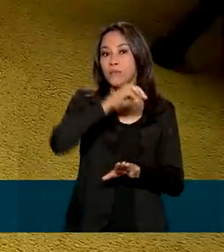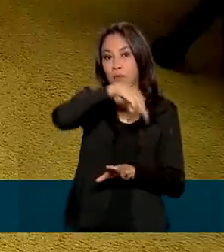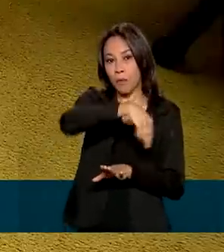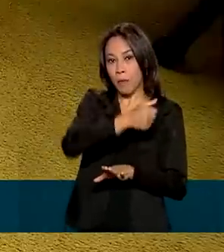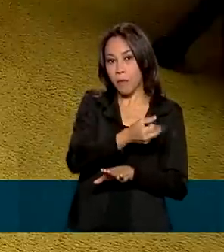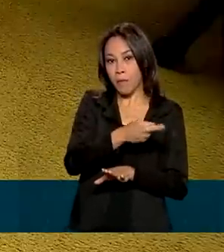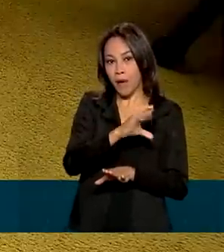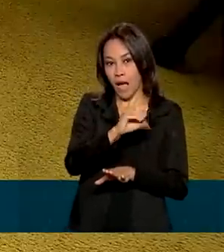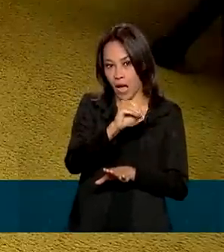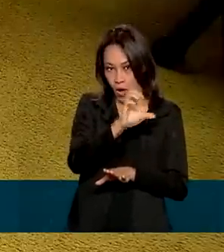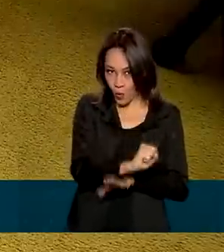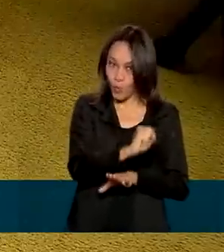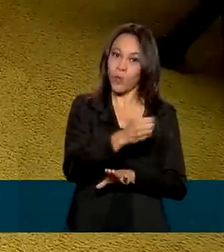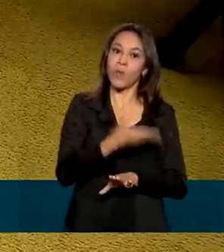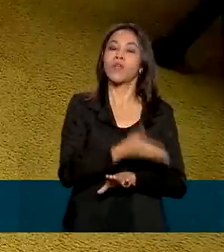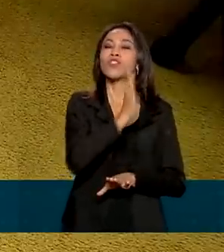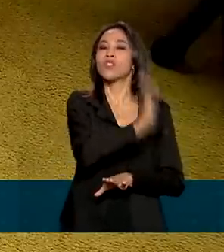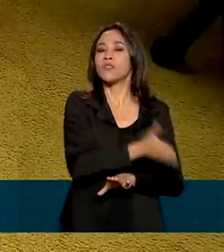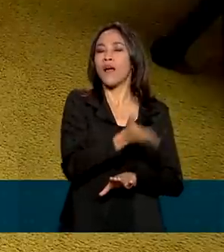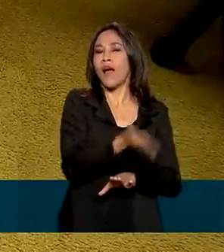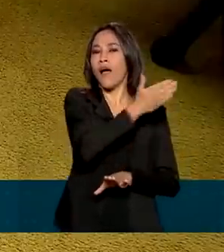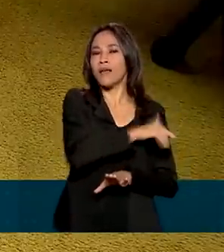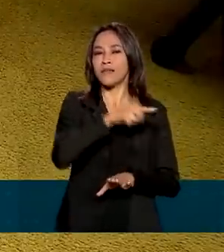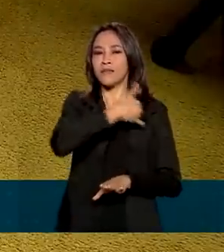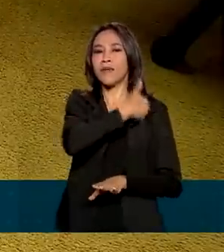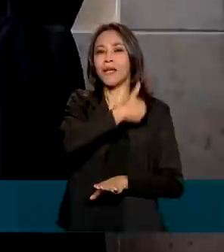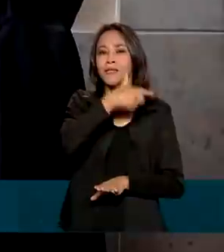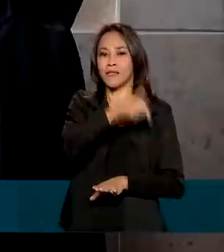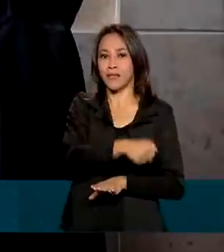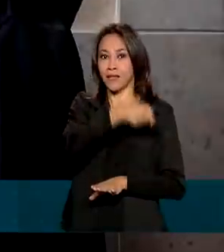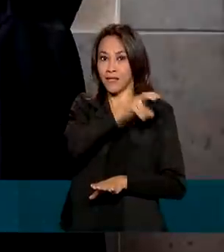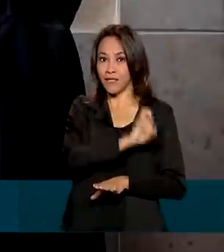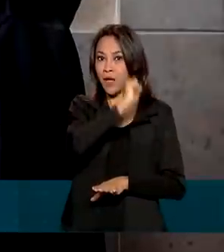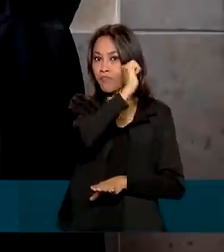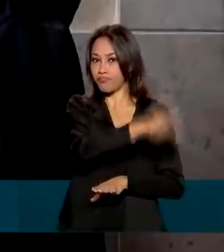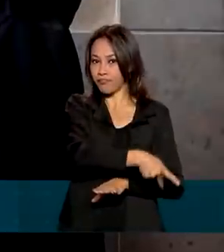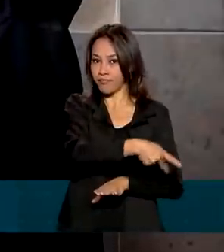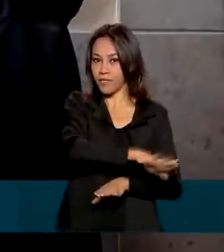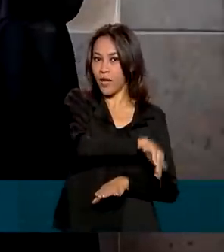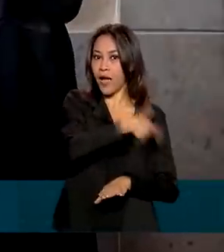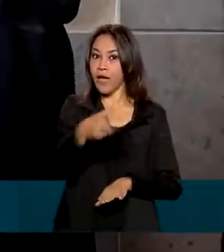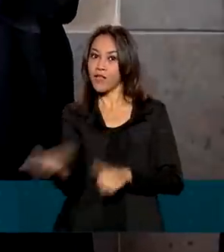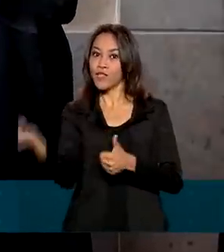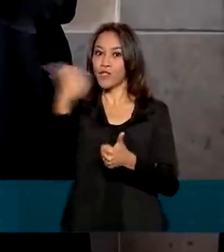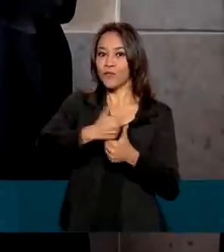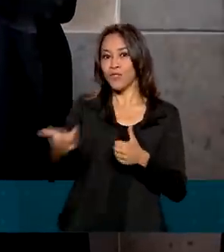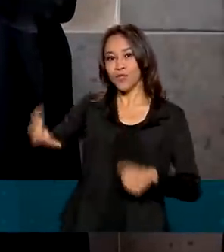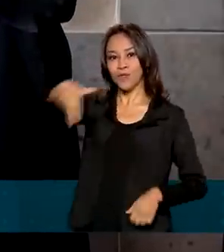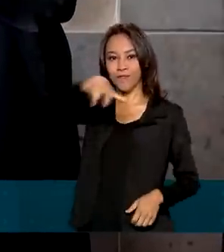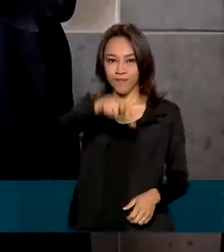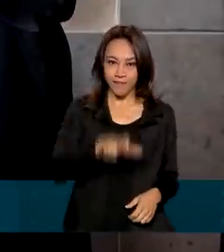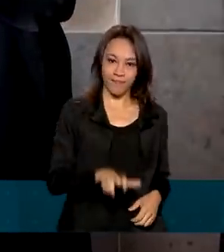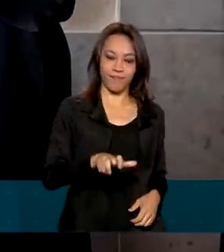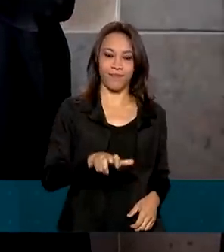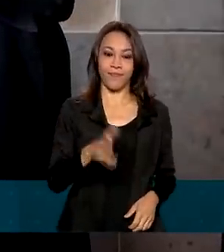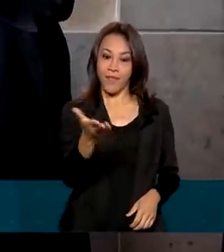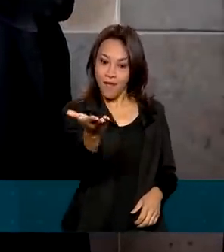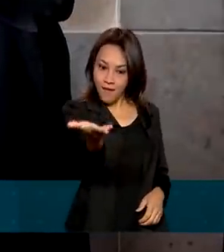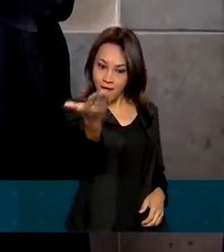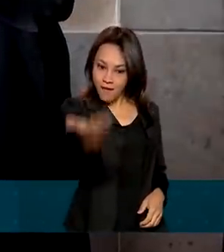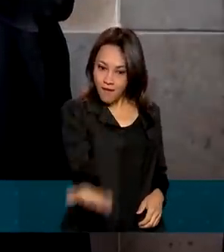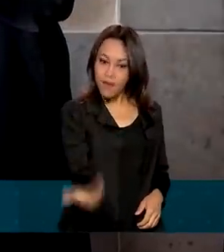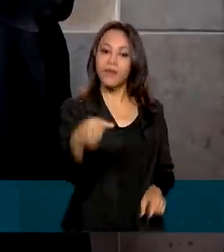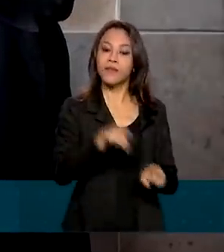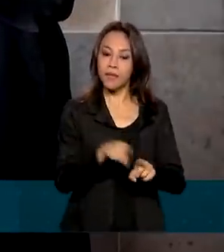Melo, que se aposentou aos 75 anos. O ex-desembargador Cássio Nunes Marques também foi